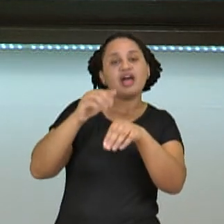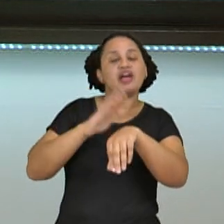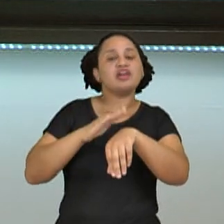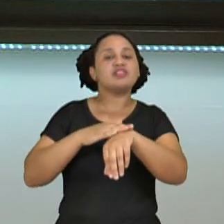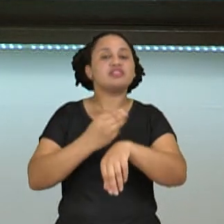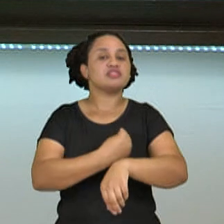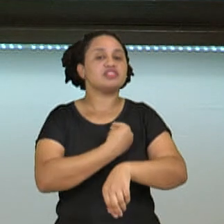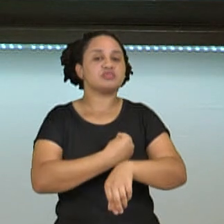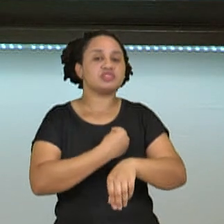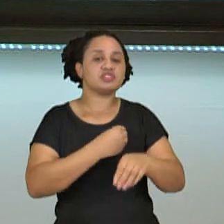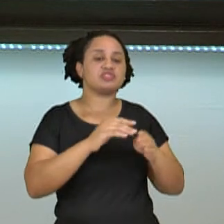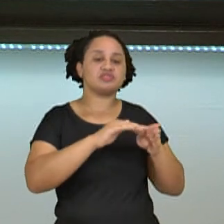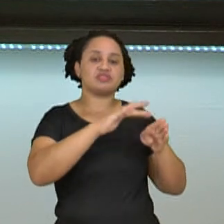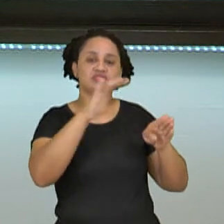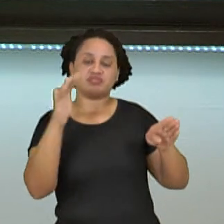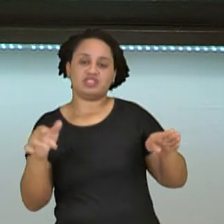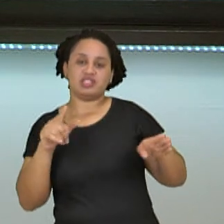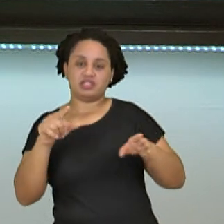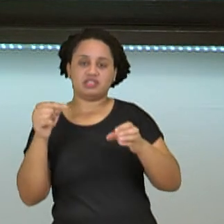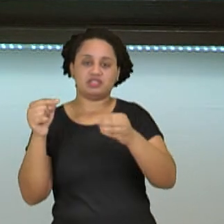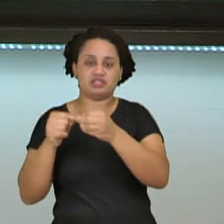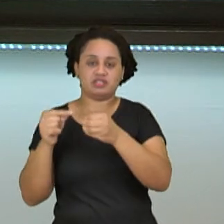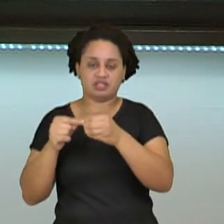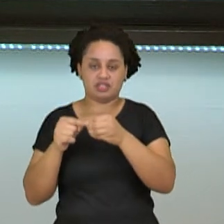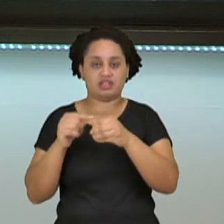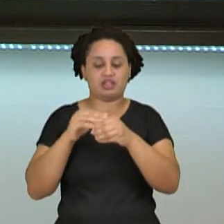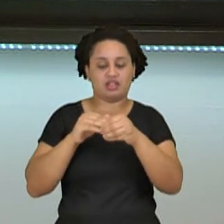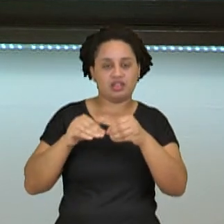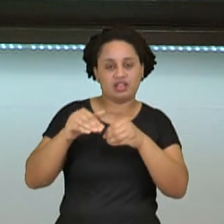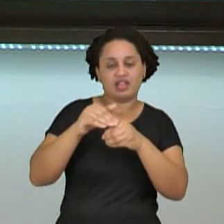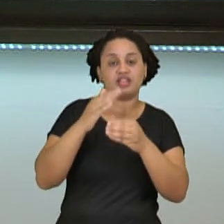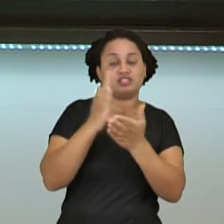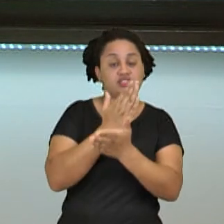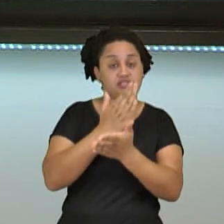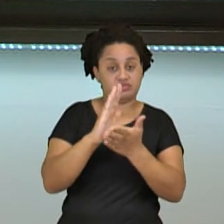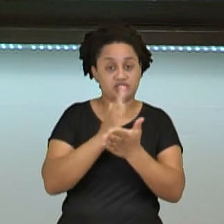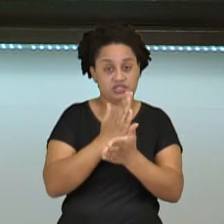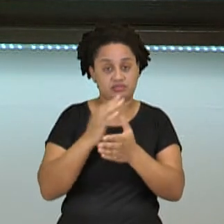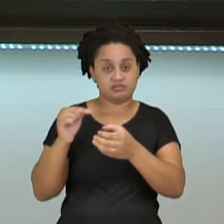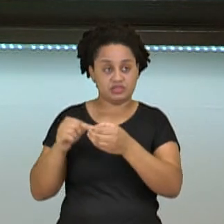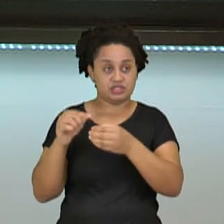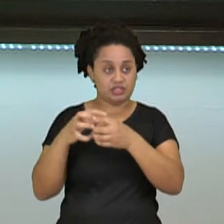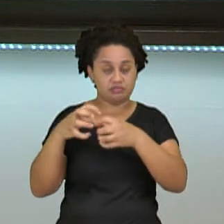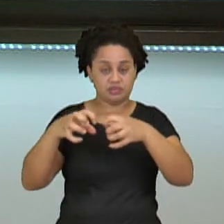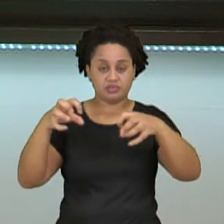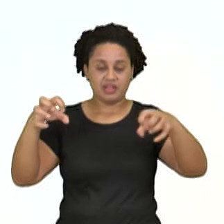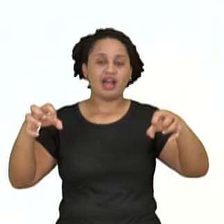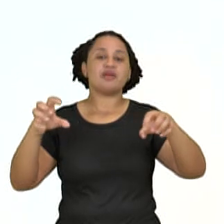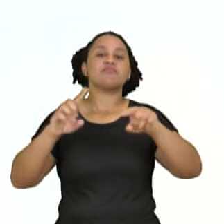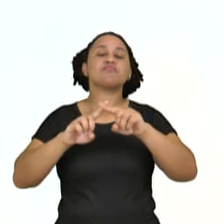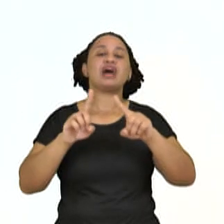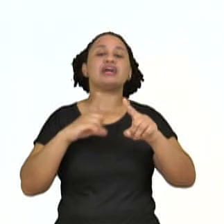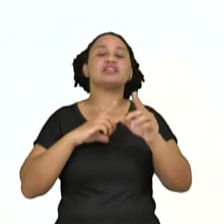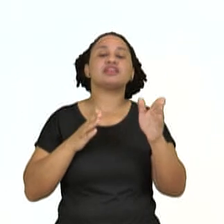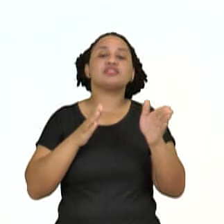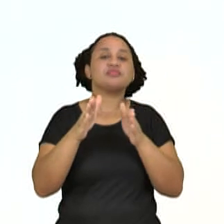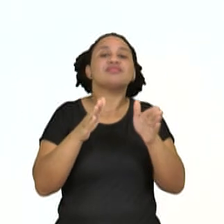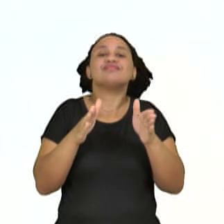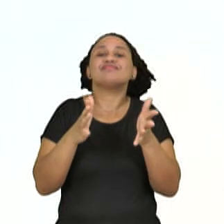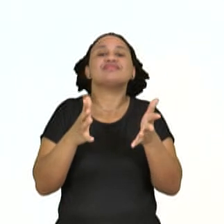E ele tem a fase de divisão celular, mas ele tem uma fase que não está dividindo. Qual é o nome dessa fase que não está